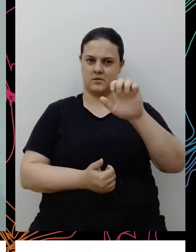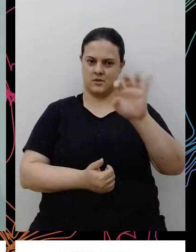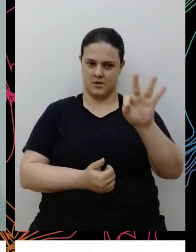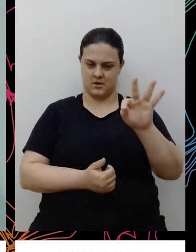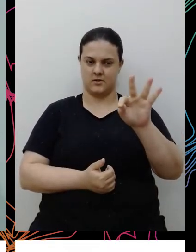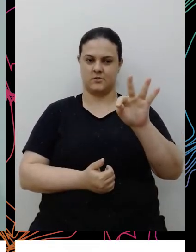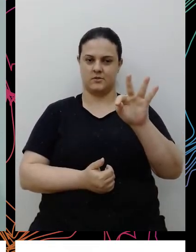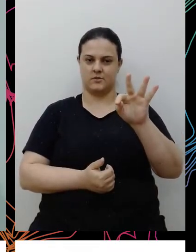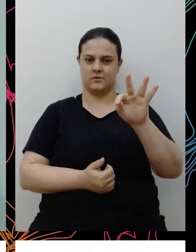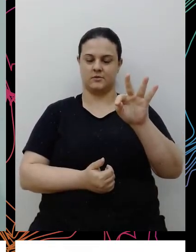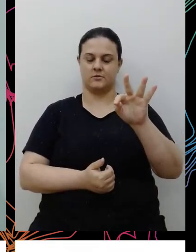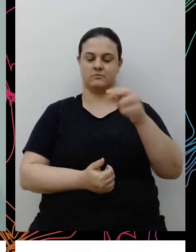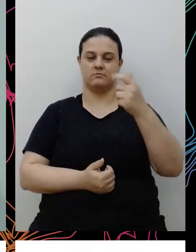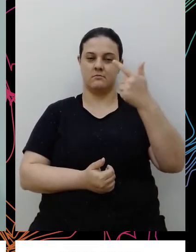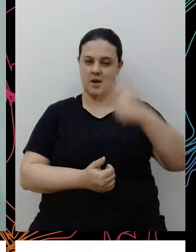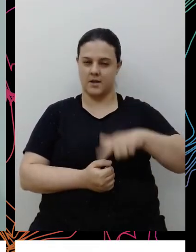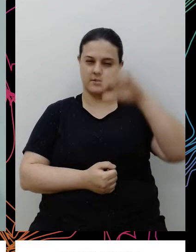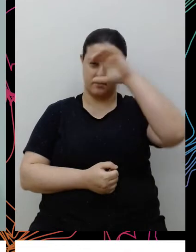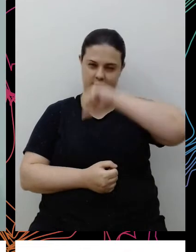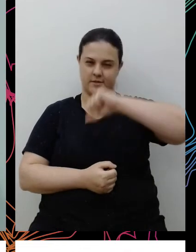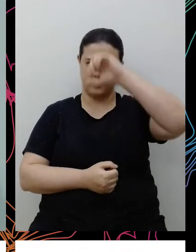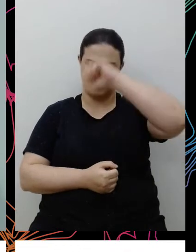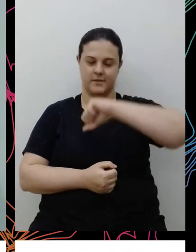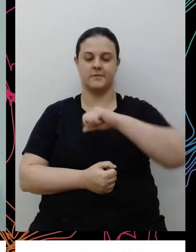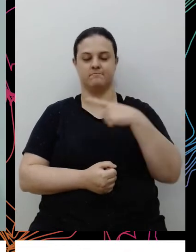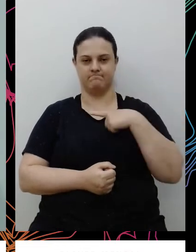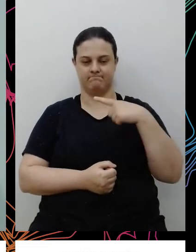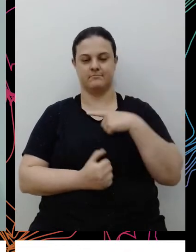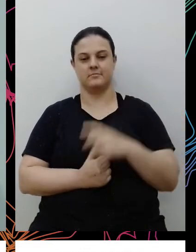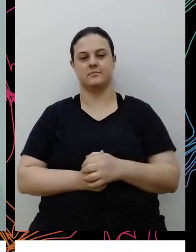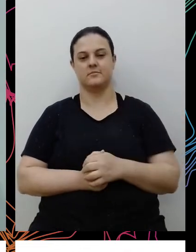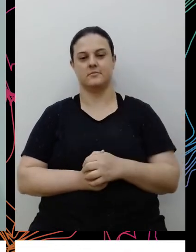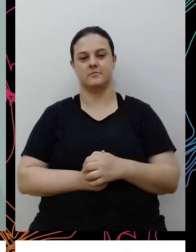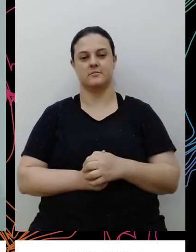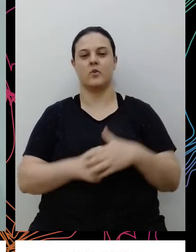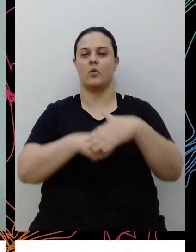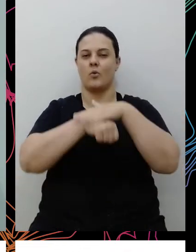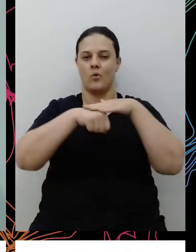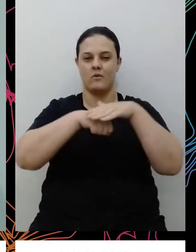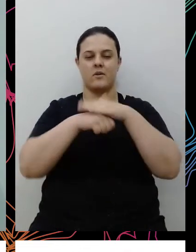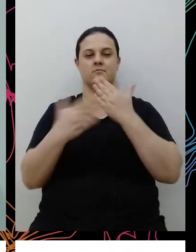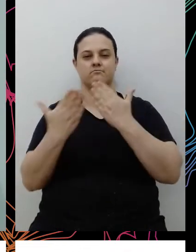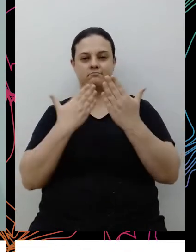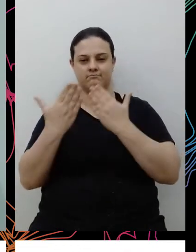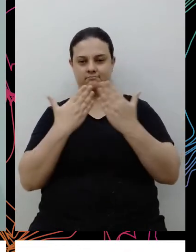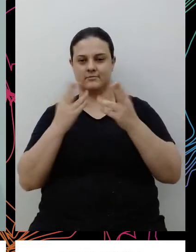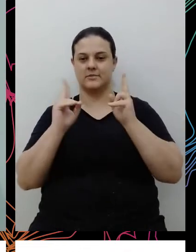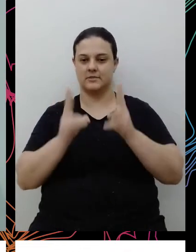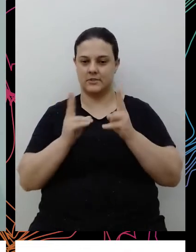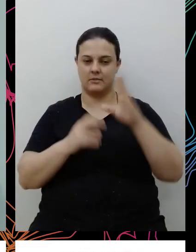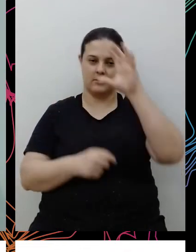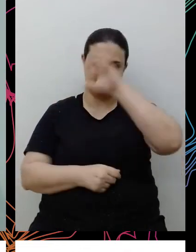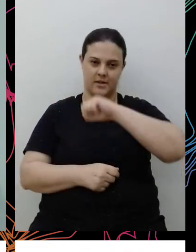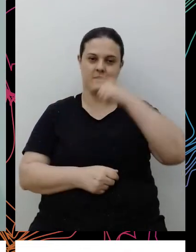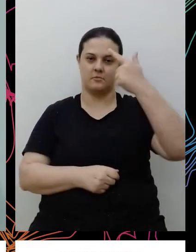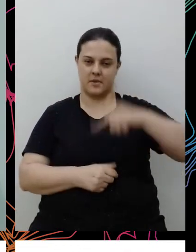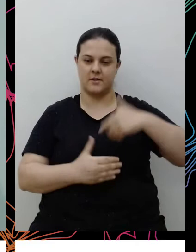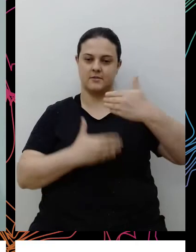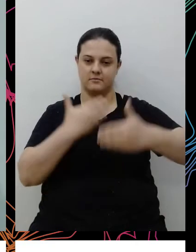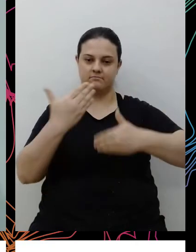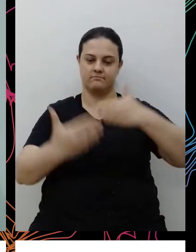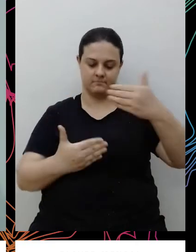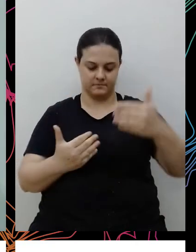gente aprende a cada dia mais, né, a gente, a cada conversa, a cada diálogo, a gente sempre aprende um pouco mais sobre